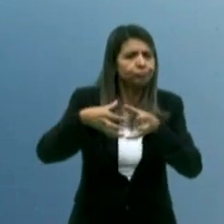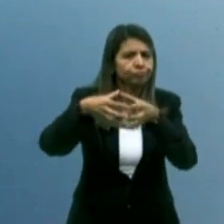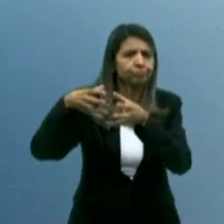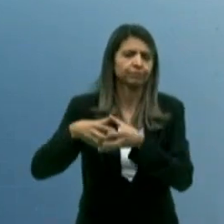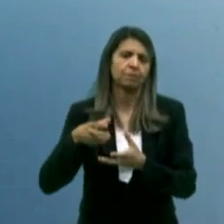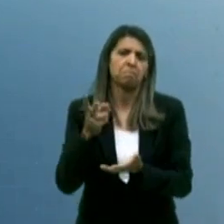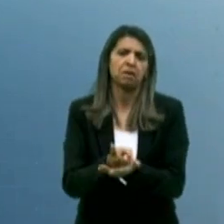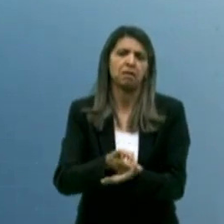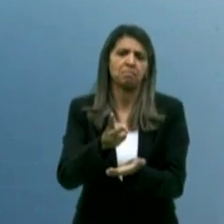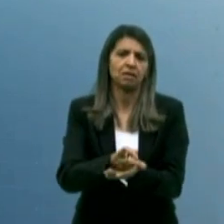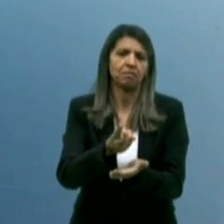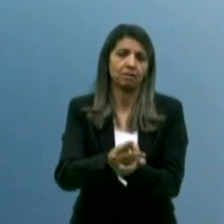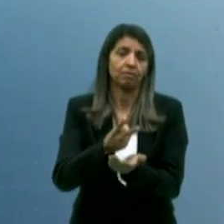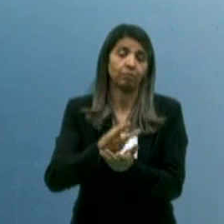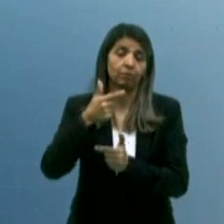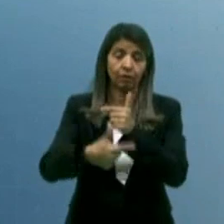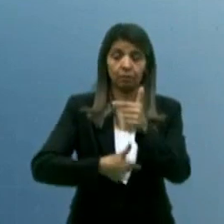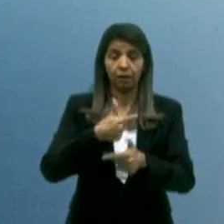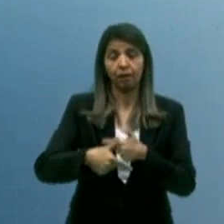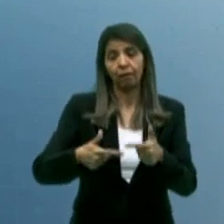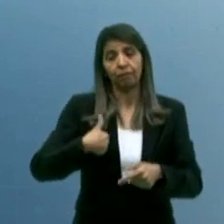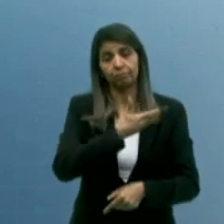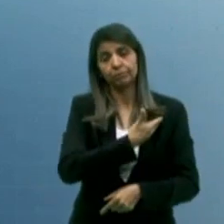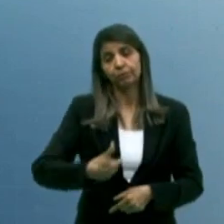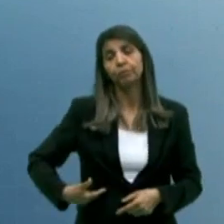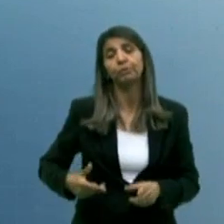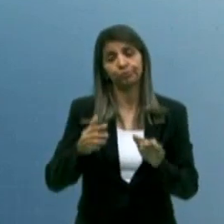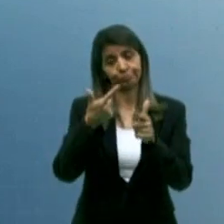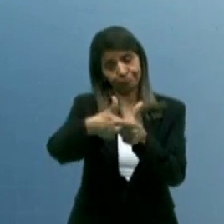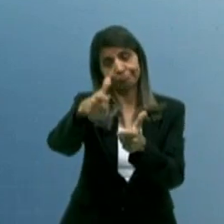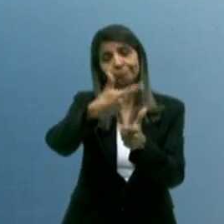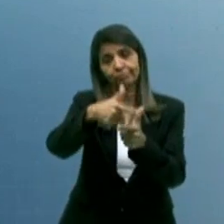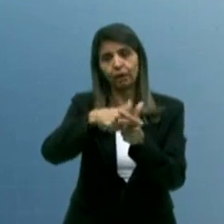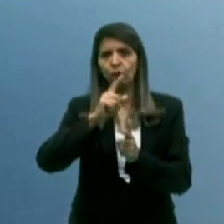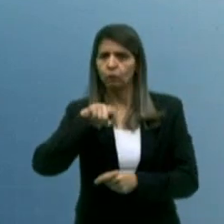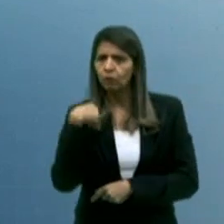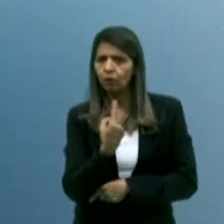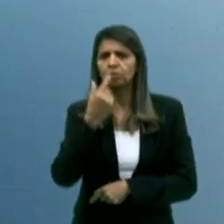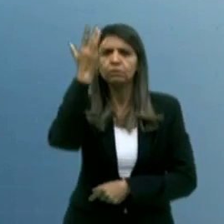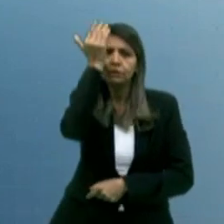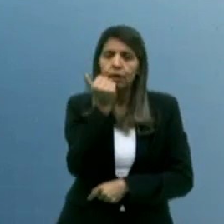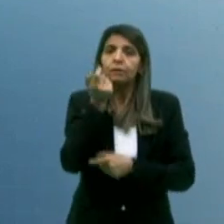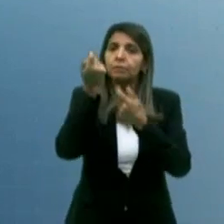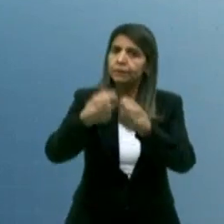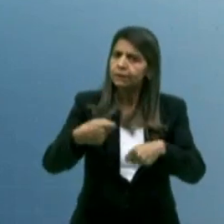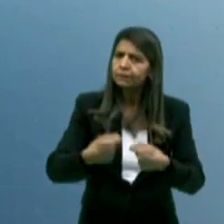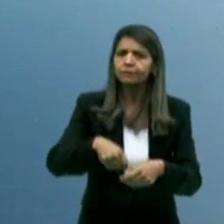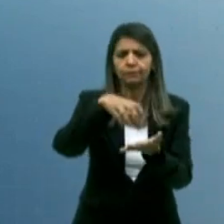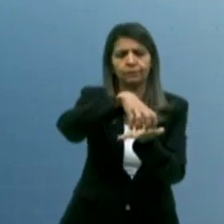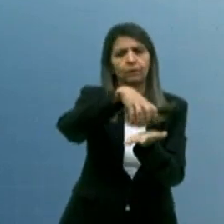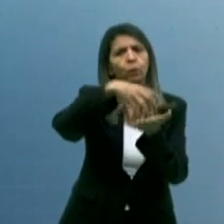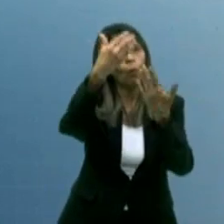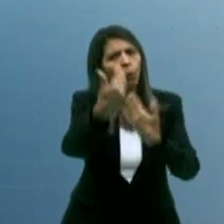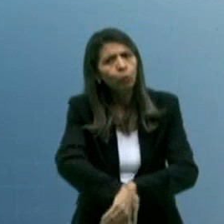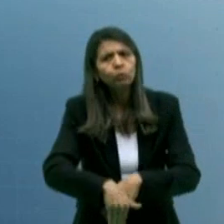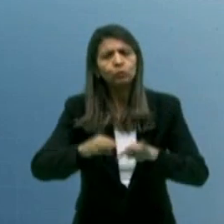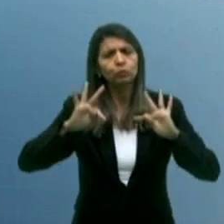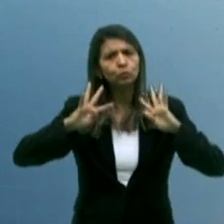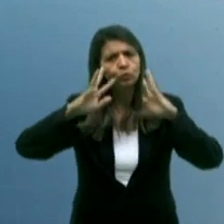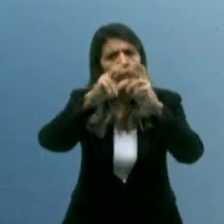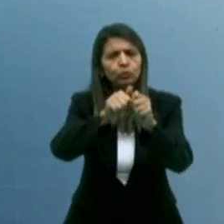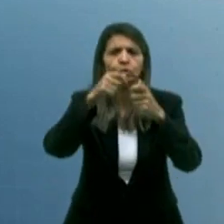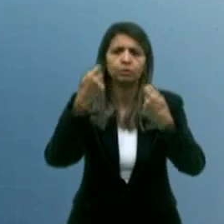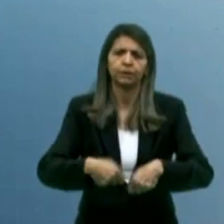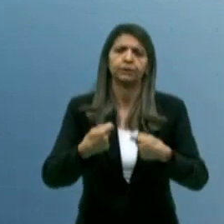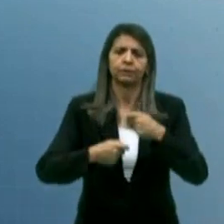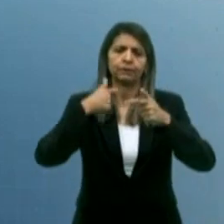de precariedade do serviço público. Nós, no PSOL, entendemos que é necessário realizar serviços, concursos públicos para todos os serviços que têm que